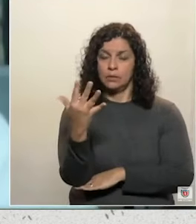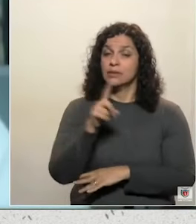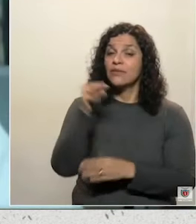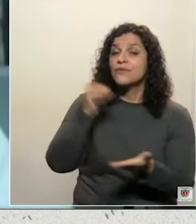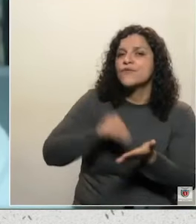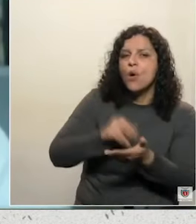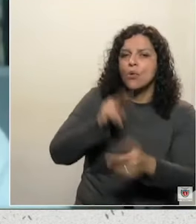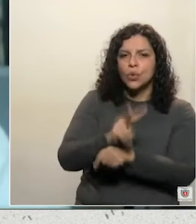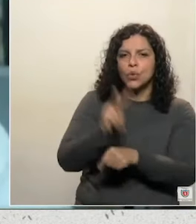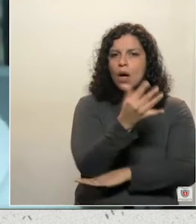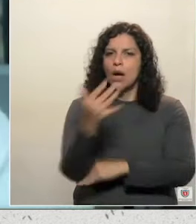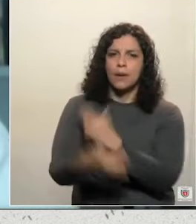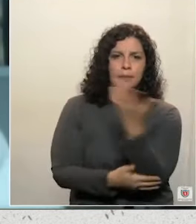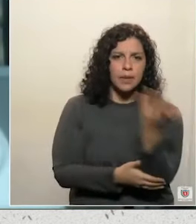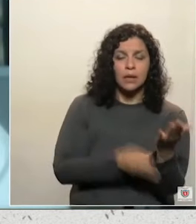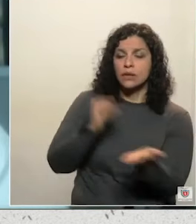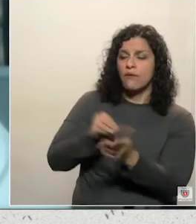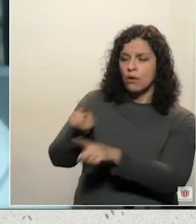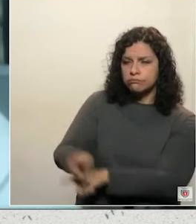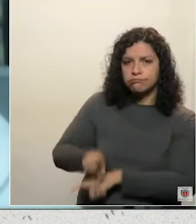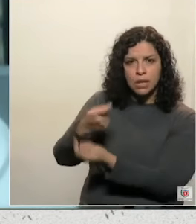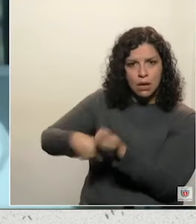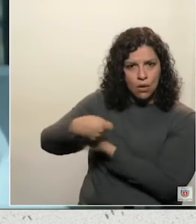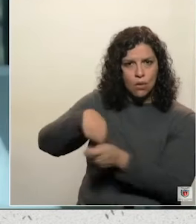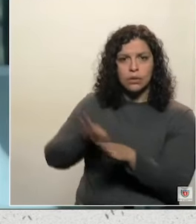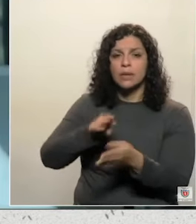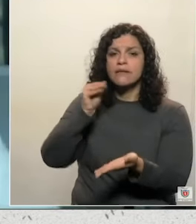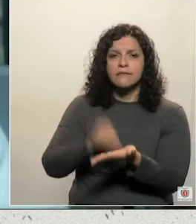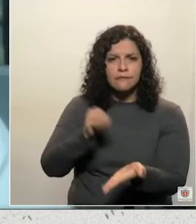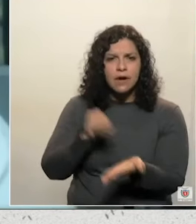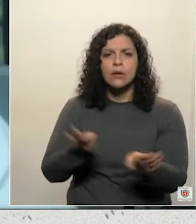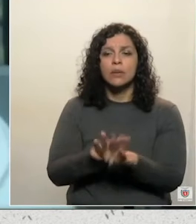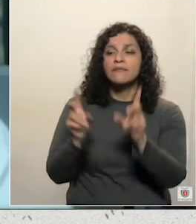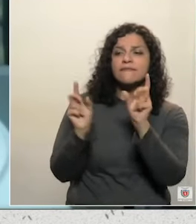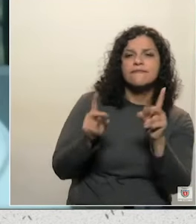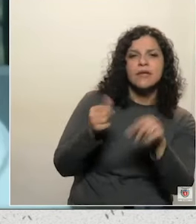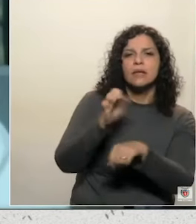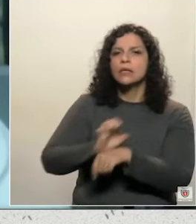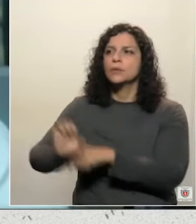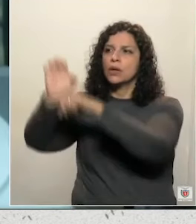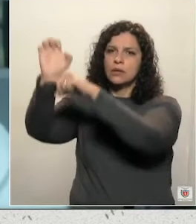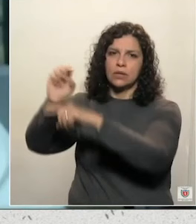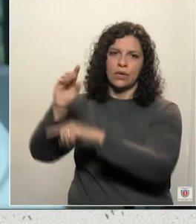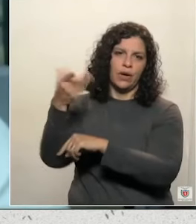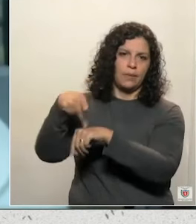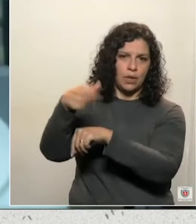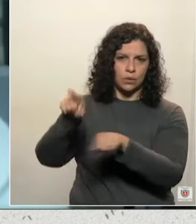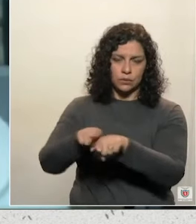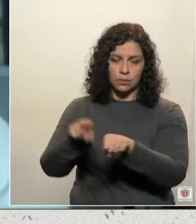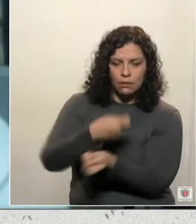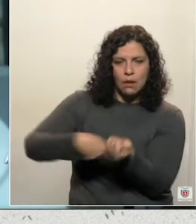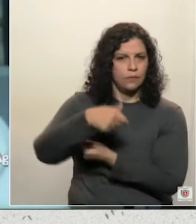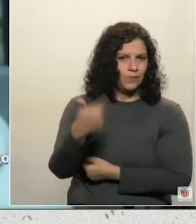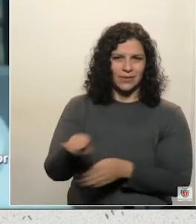proteção do meio ambiente não existe agronegócio, sem a proteção do meio ambiente não existe comércio exterior, sem a proteção do meio ambiente